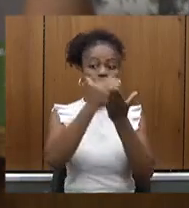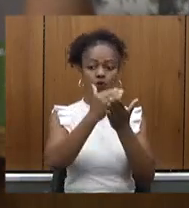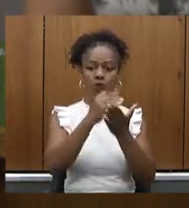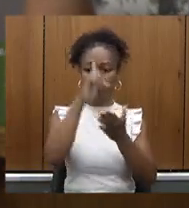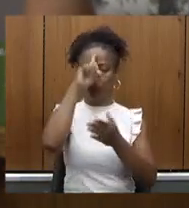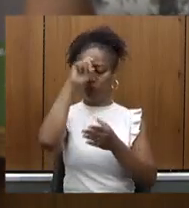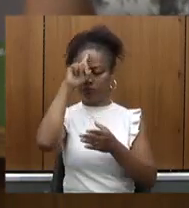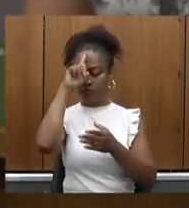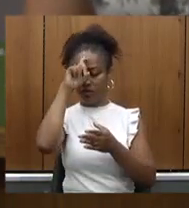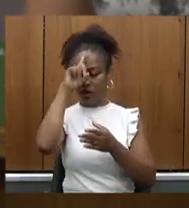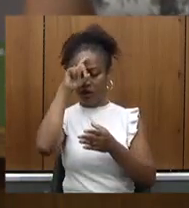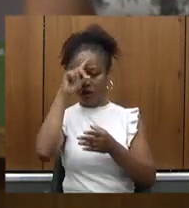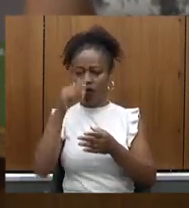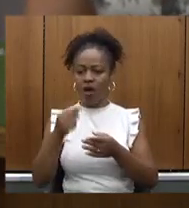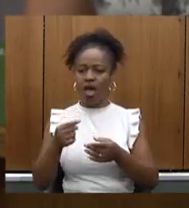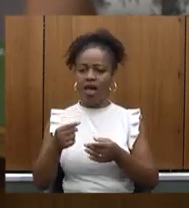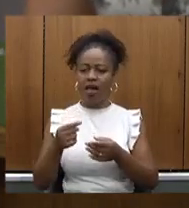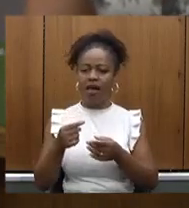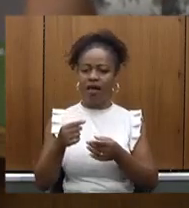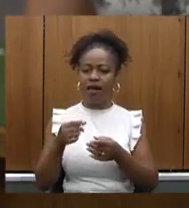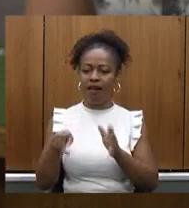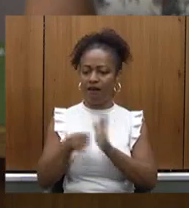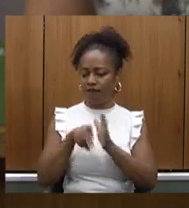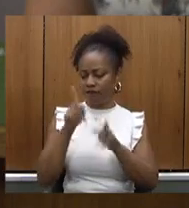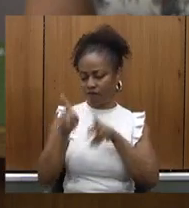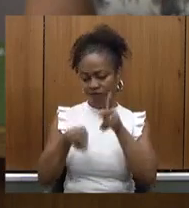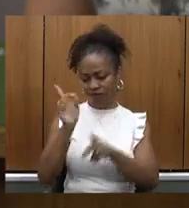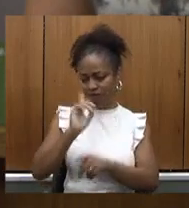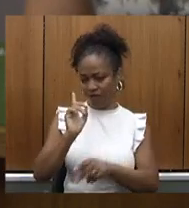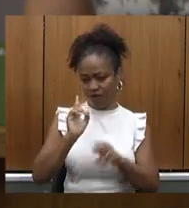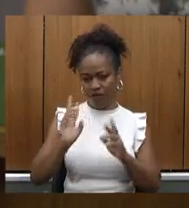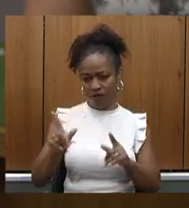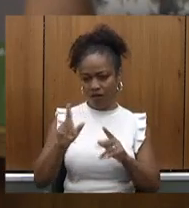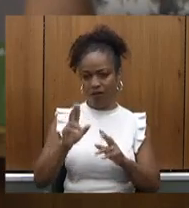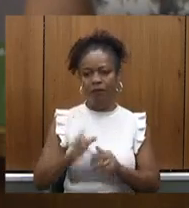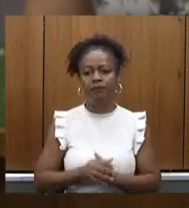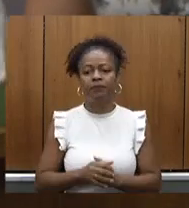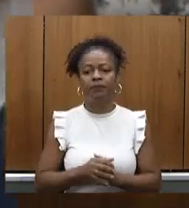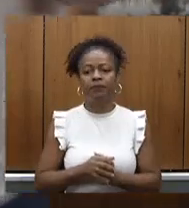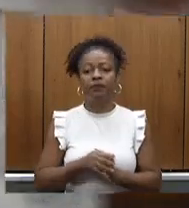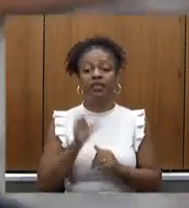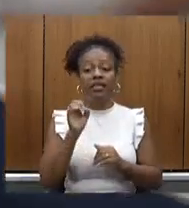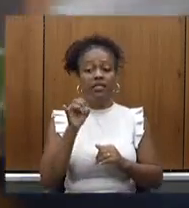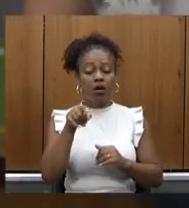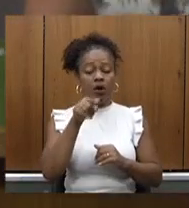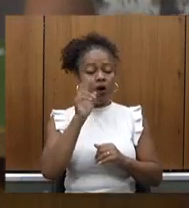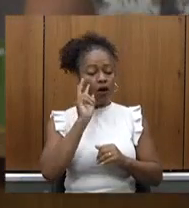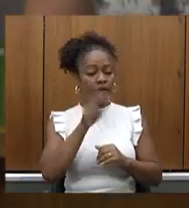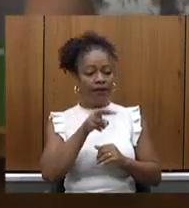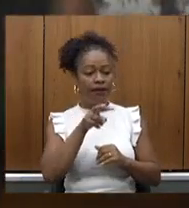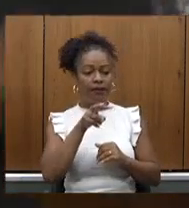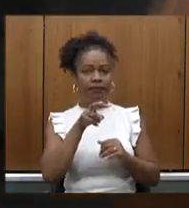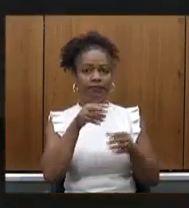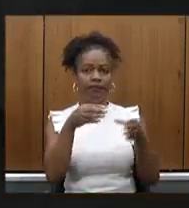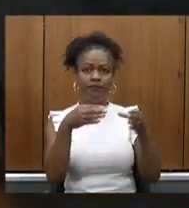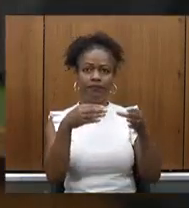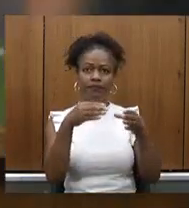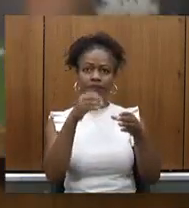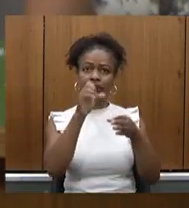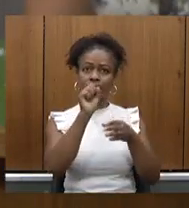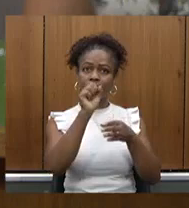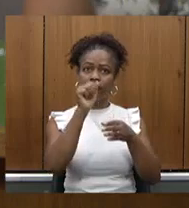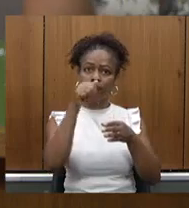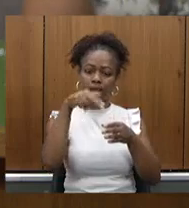se a gente olhar Santa Casa que tem mais de mil leitos o SUSE todos conhecemos o senhor aí na região que o senhor está o senhor deve com rotina